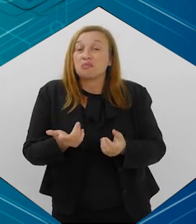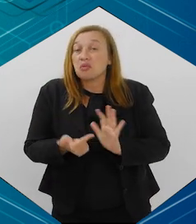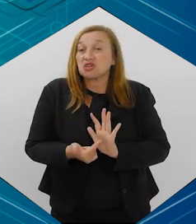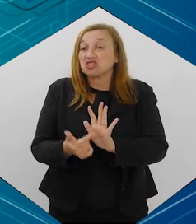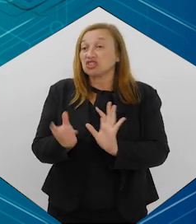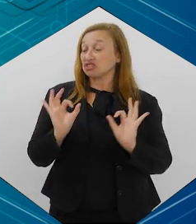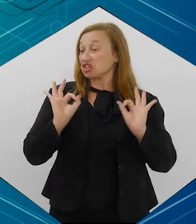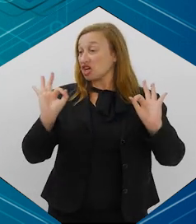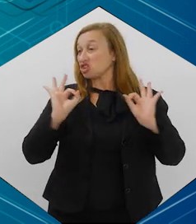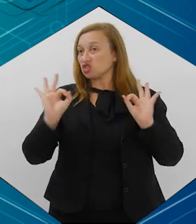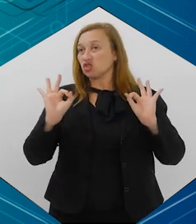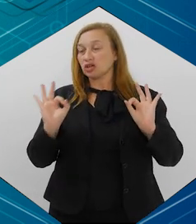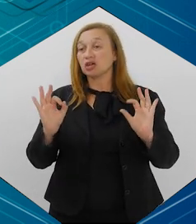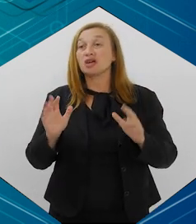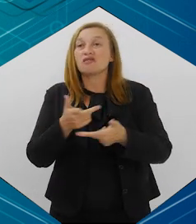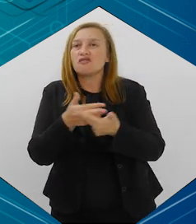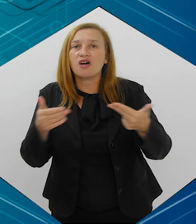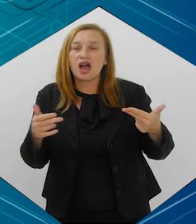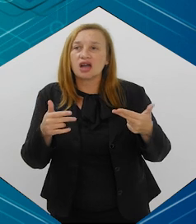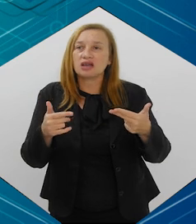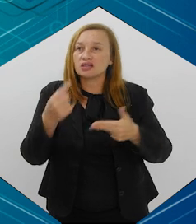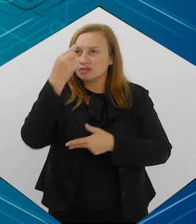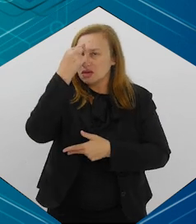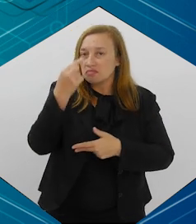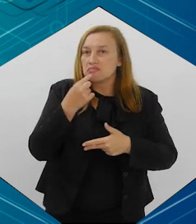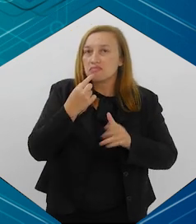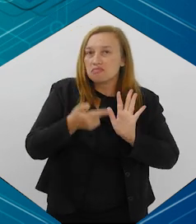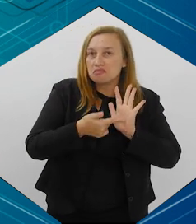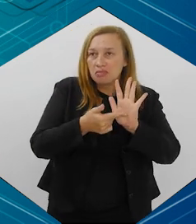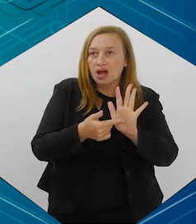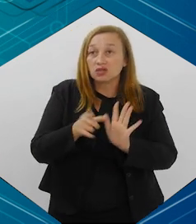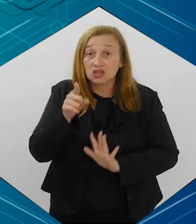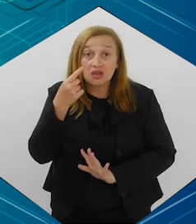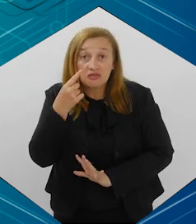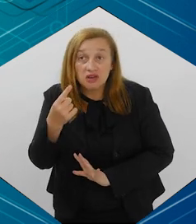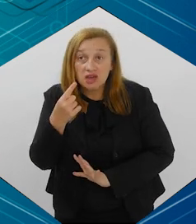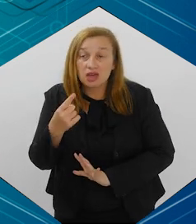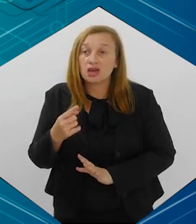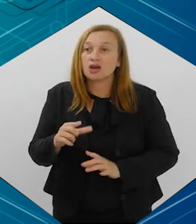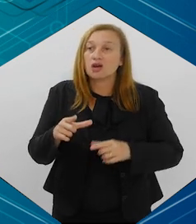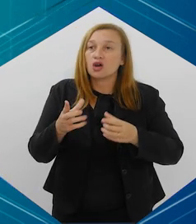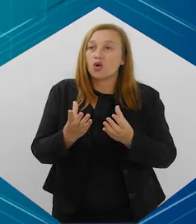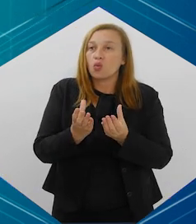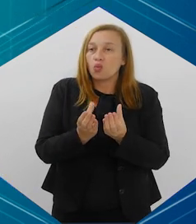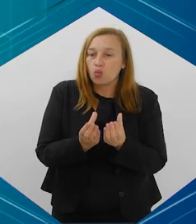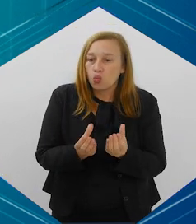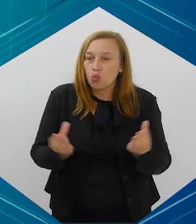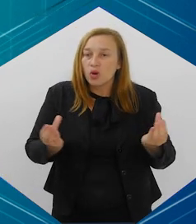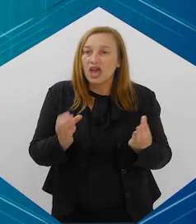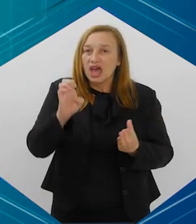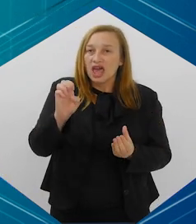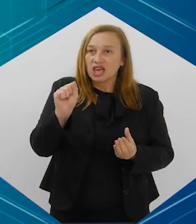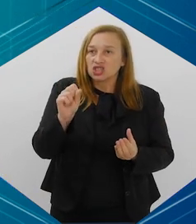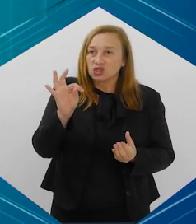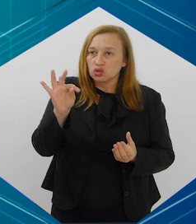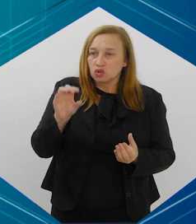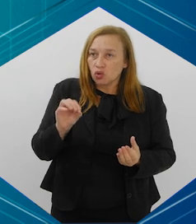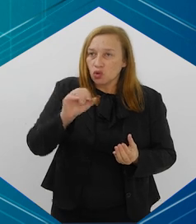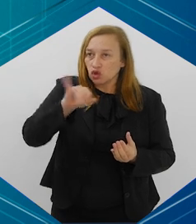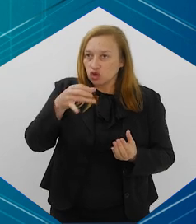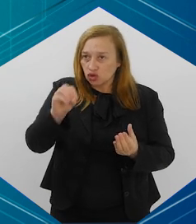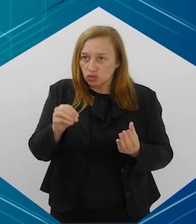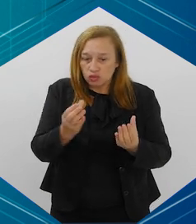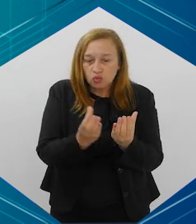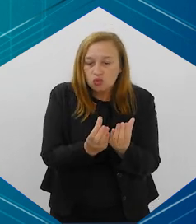modernidade. Existem várias imagens, por exemplo, se você pegar um estojo de um adolescente e